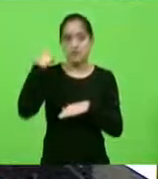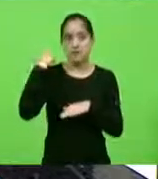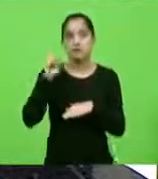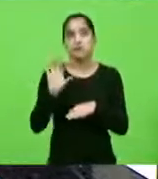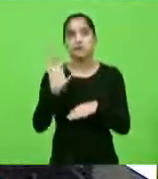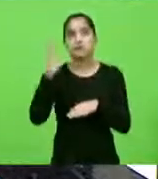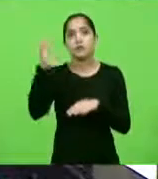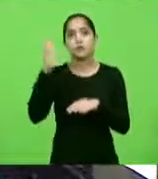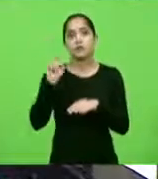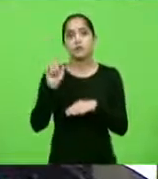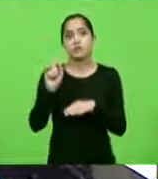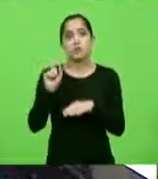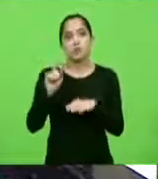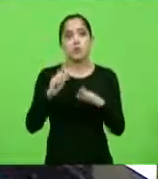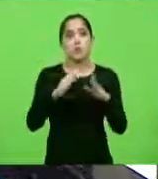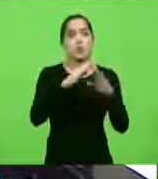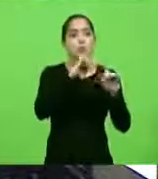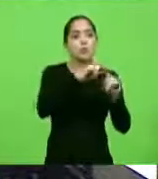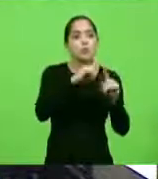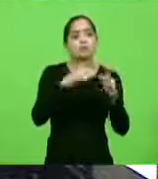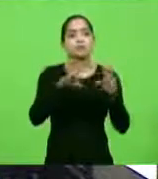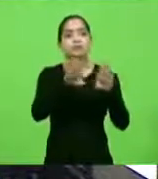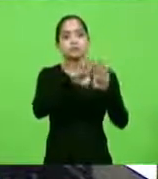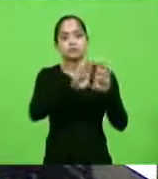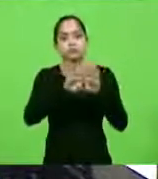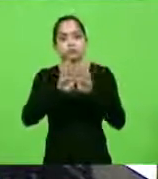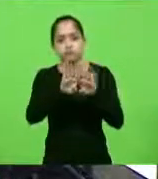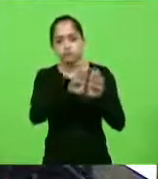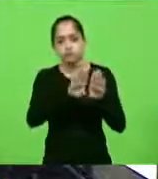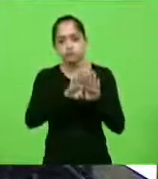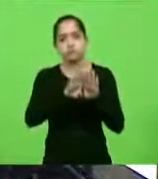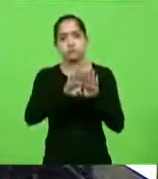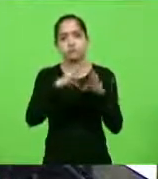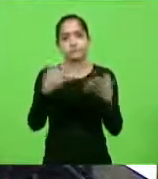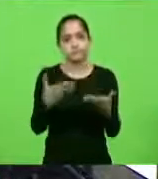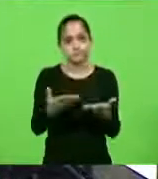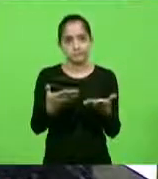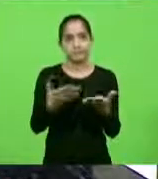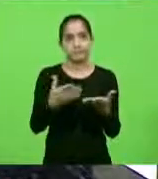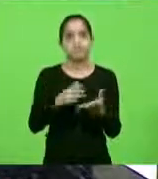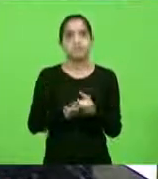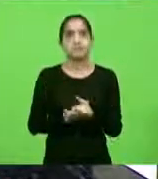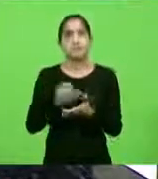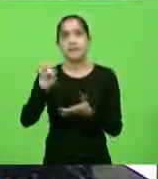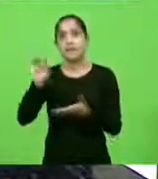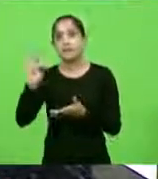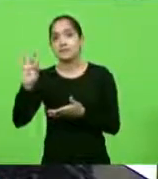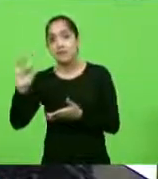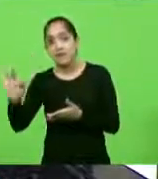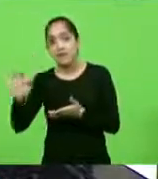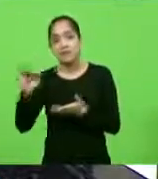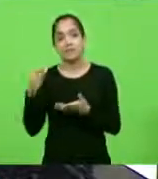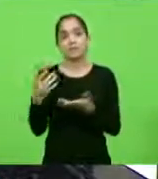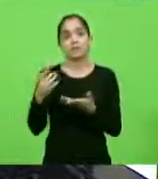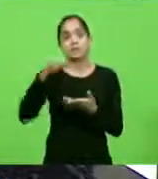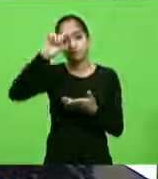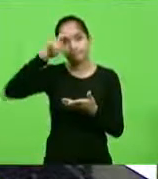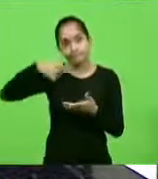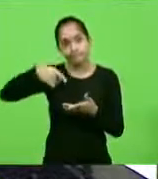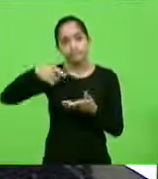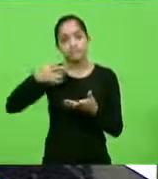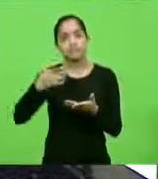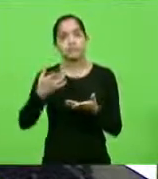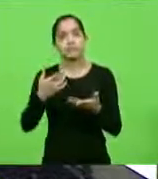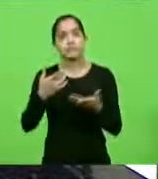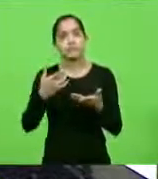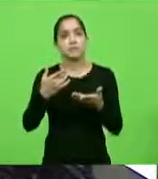infelizmente, o fechamento de culto se tornou uma questão de STF, onde o fechamento de igrejas se tornou um